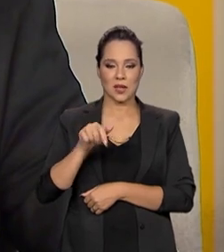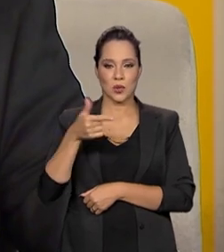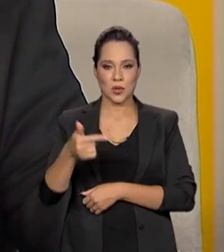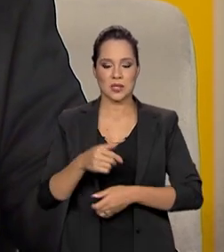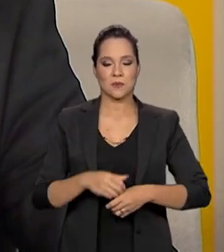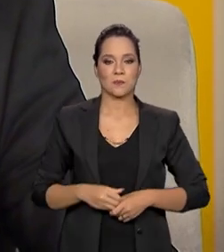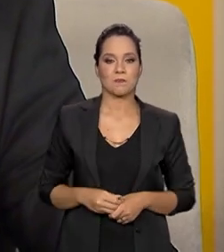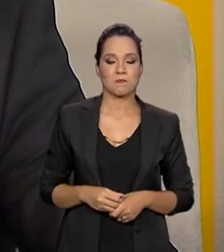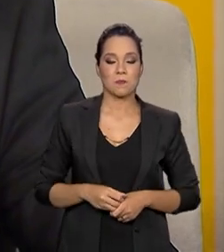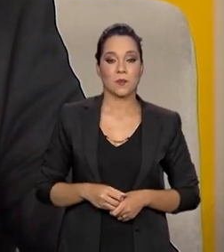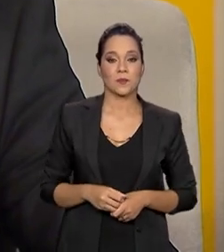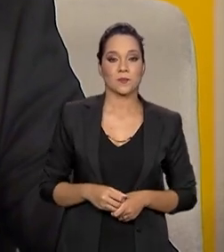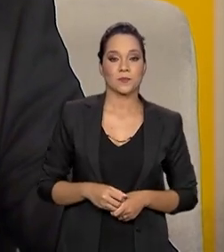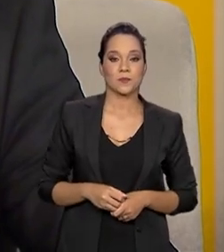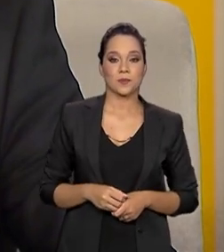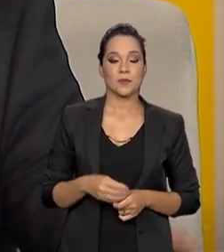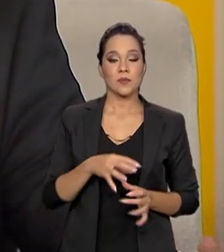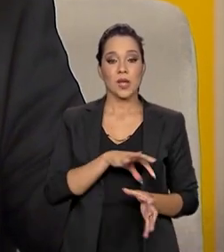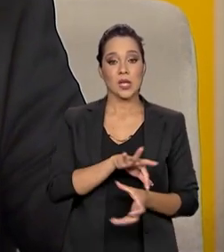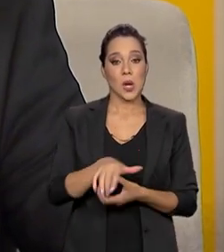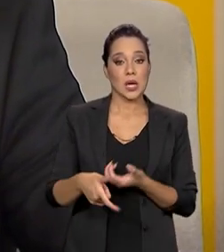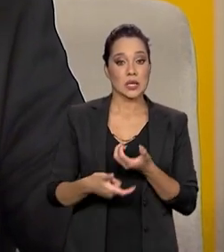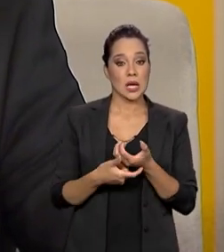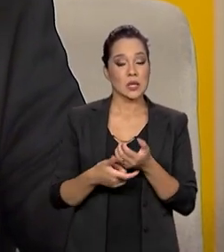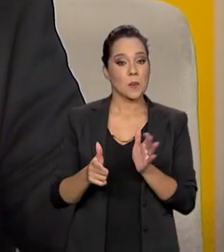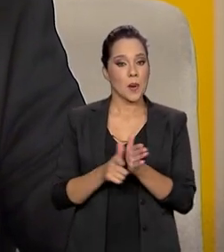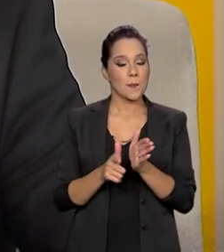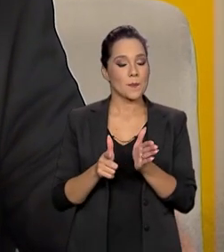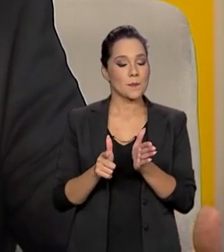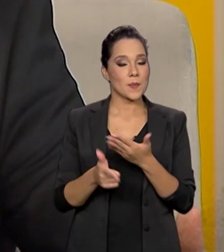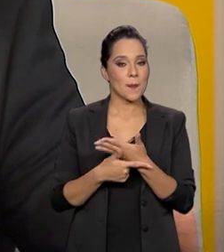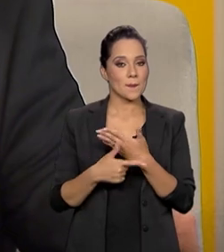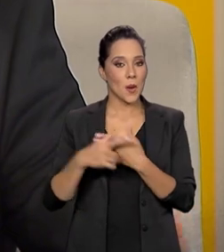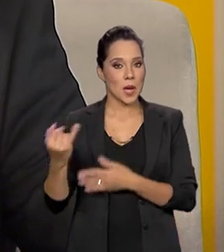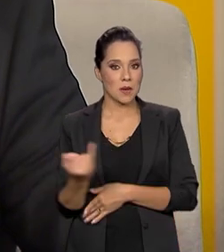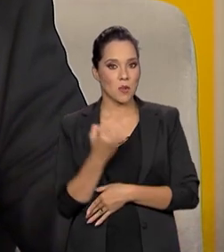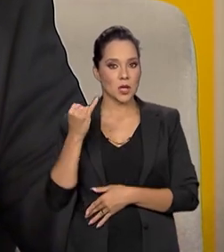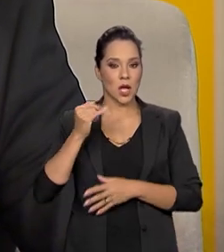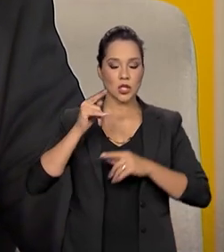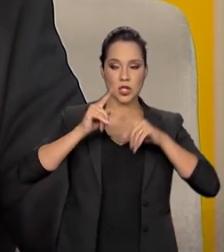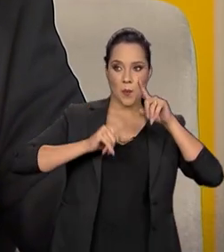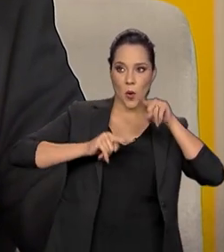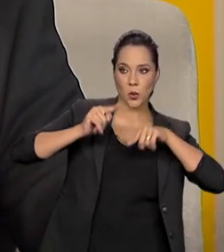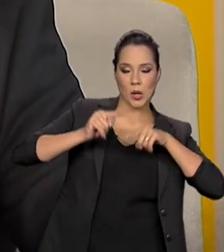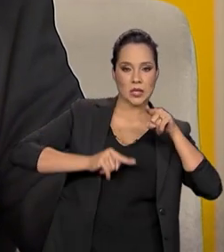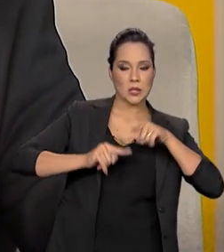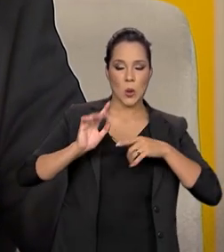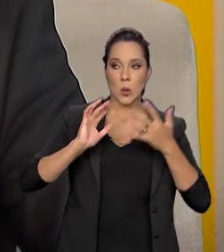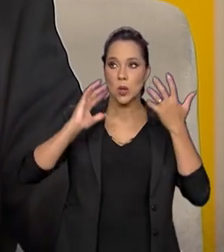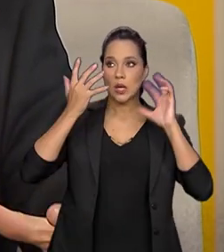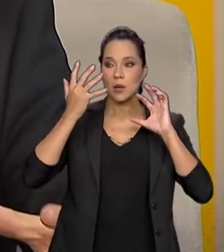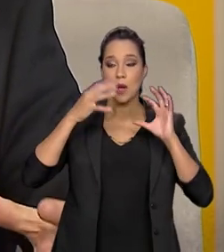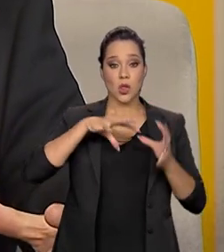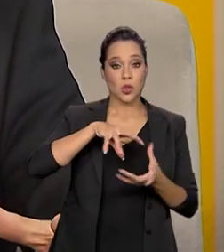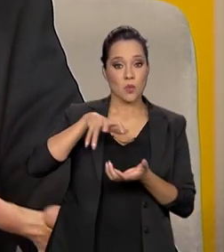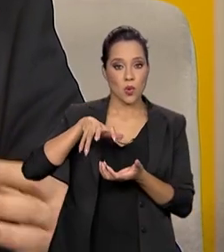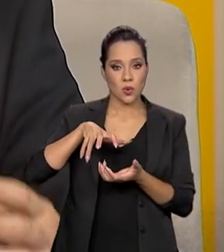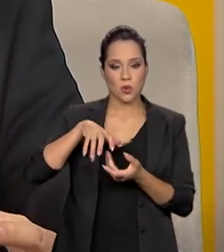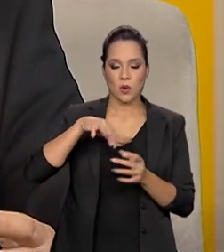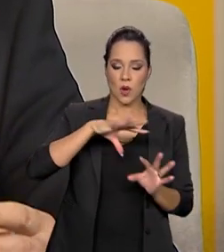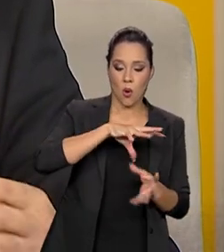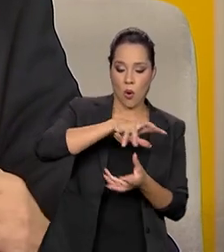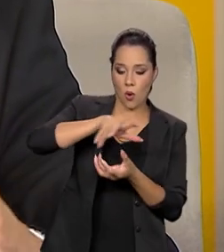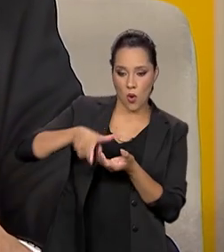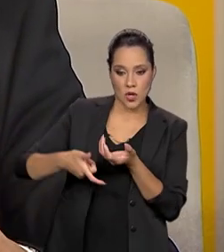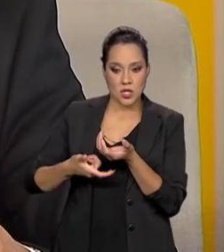fundamental na modulação do clima do planeta. E o continente antártico,